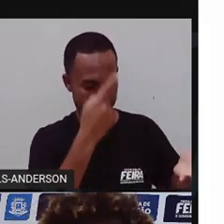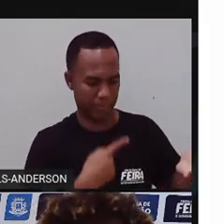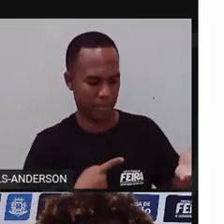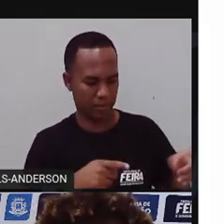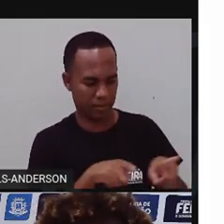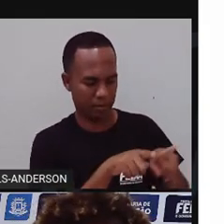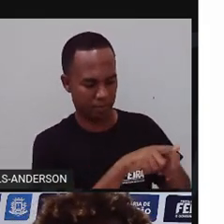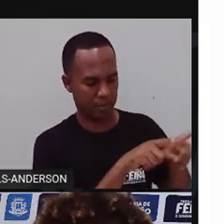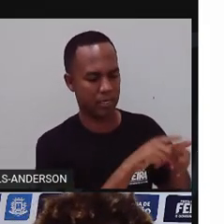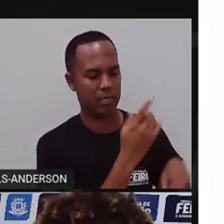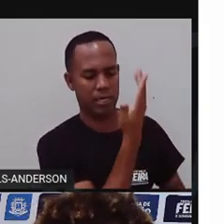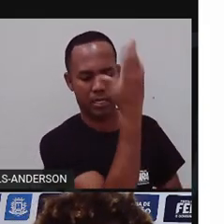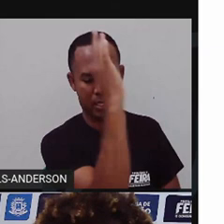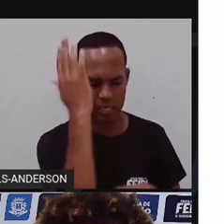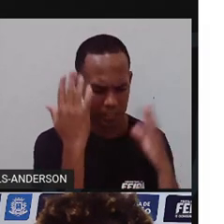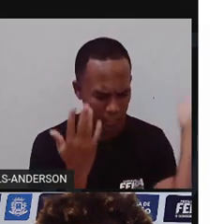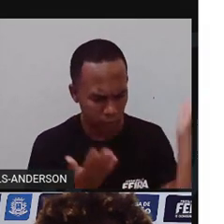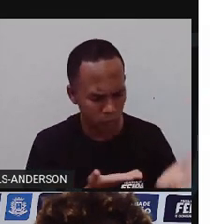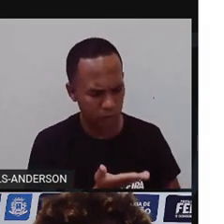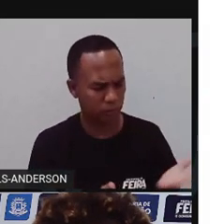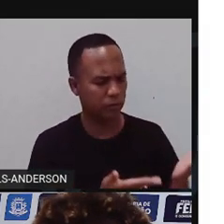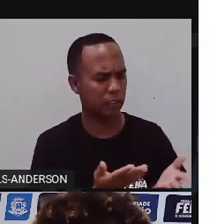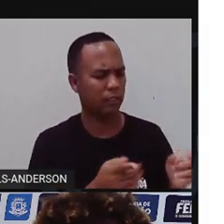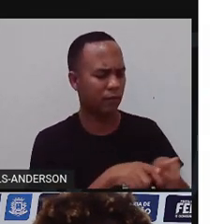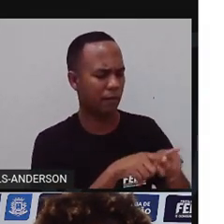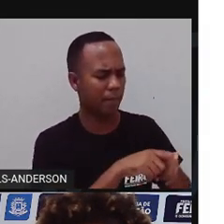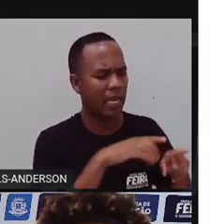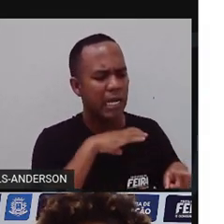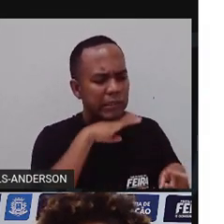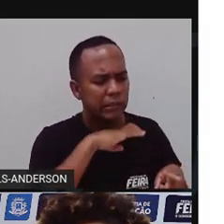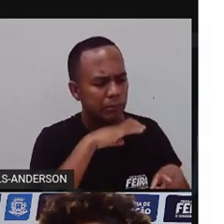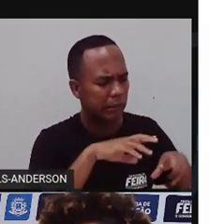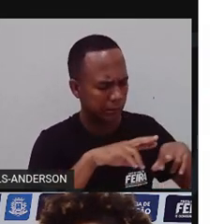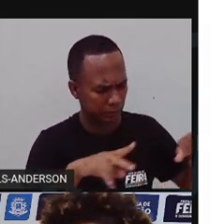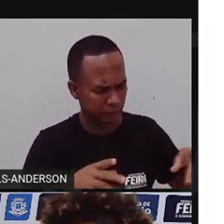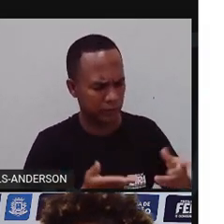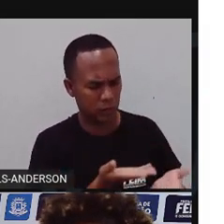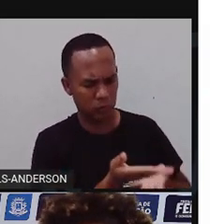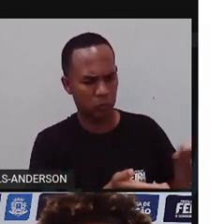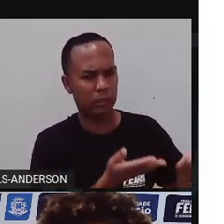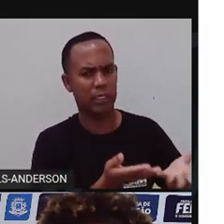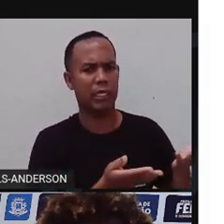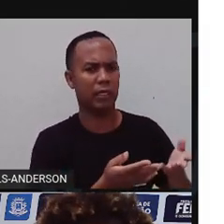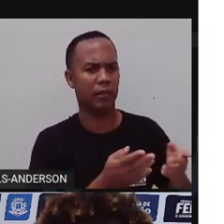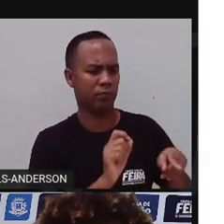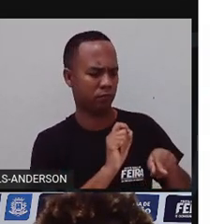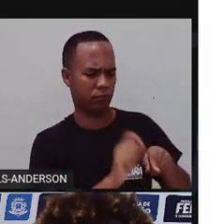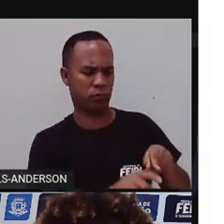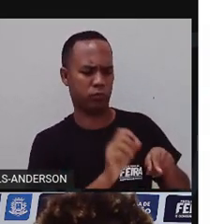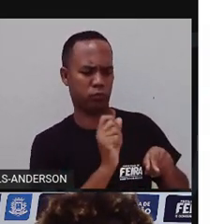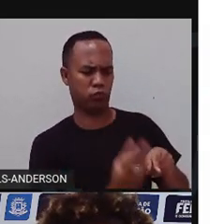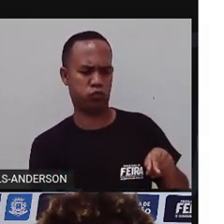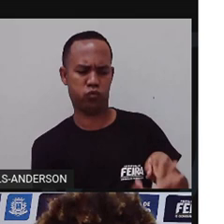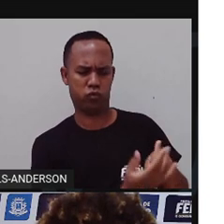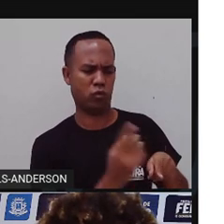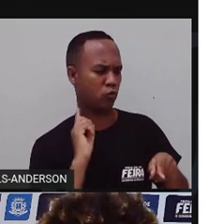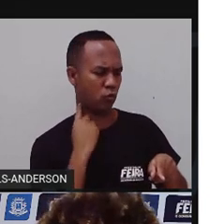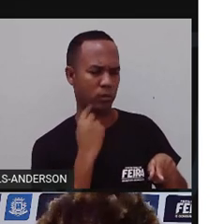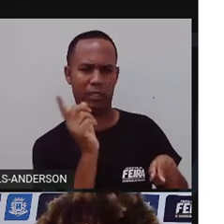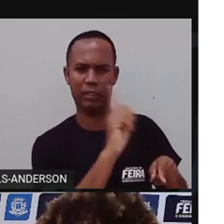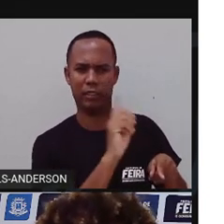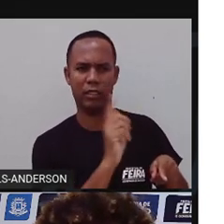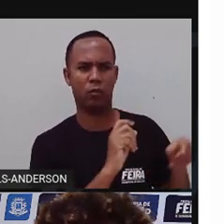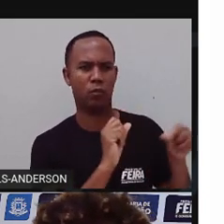maltratar os animais, ou os cachorros, gatos e os outros animais. Nem queimar árvores ou sujar a cidade. A partir